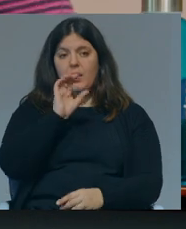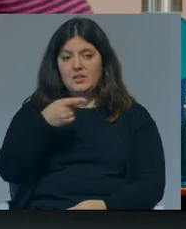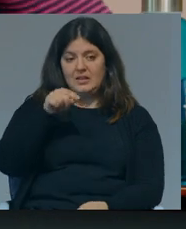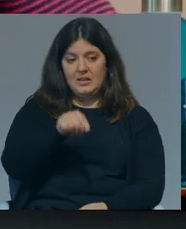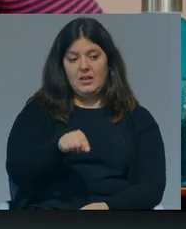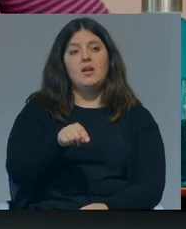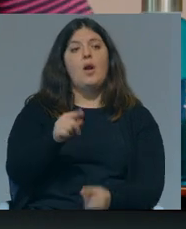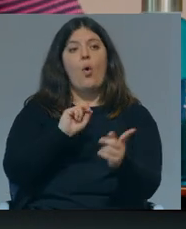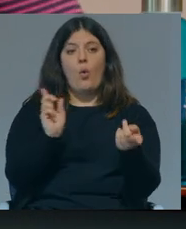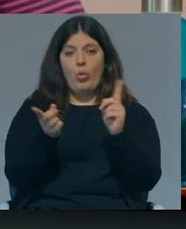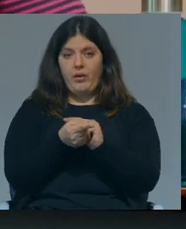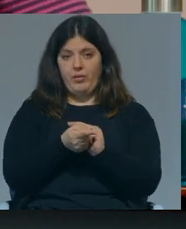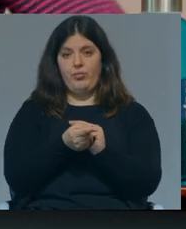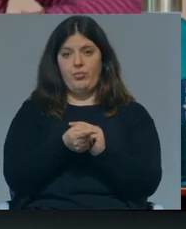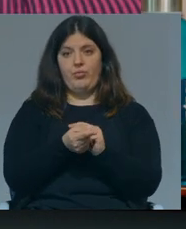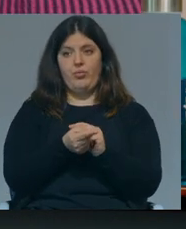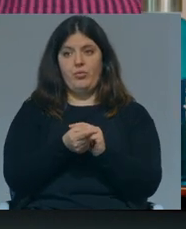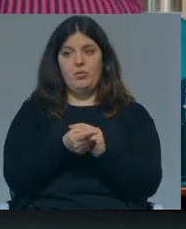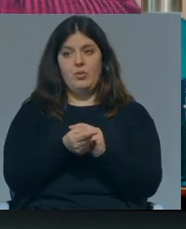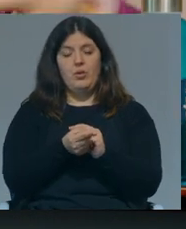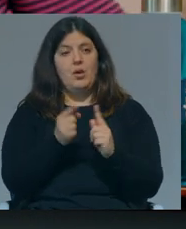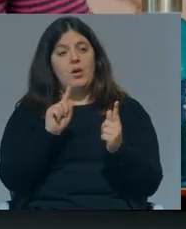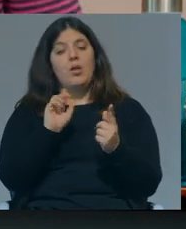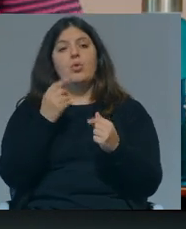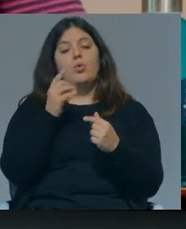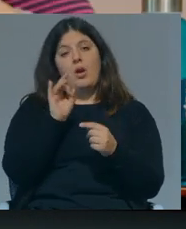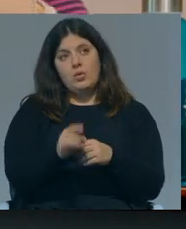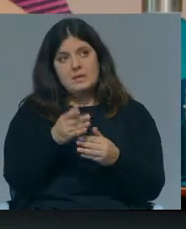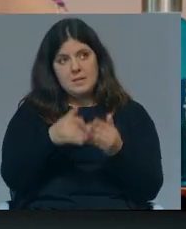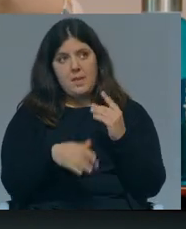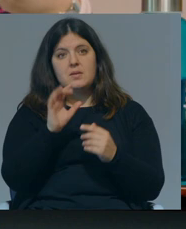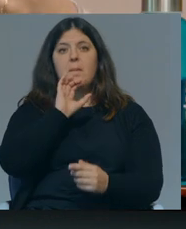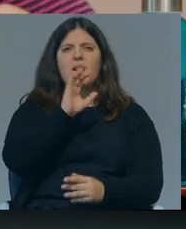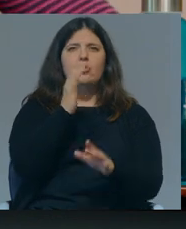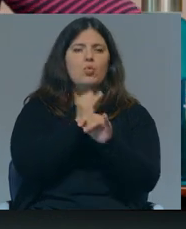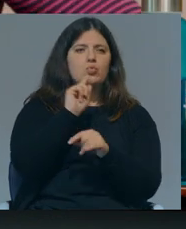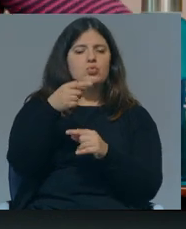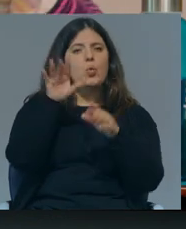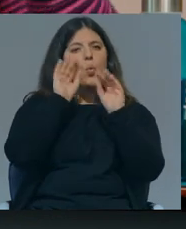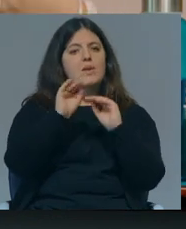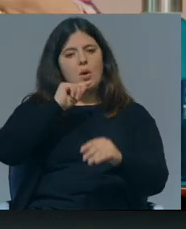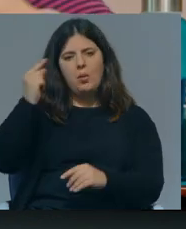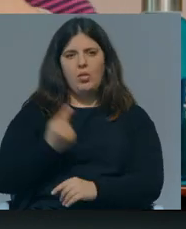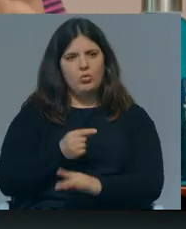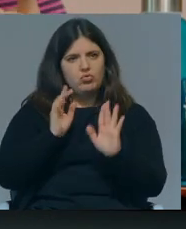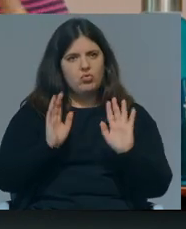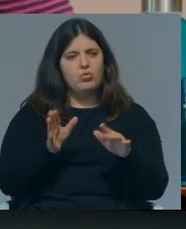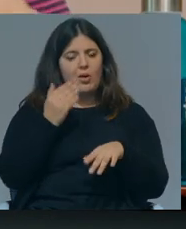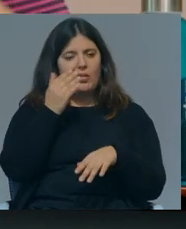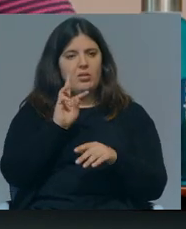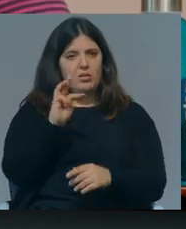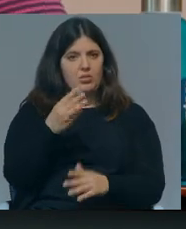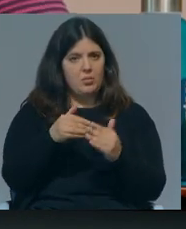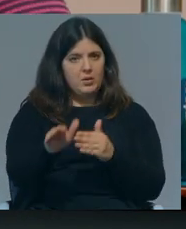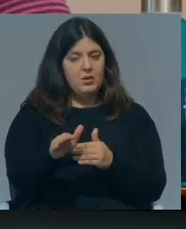3 anos que contrariamente há arrepio de todos os outros, há países onde inclusive o ensino já é obrigatório a partir dos 3